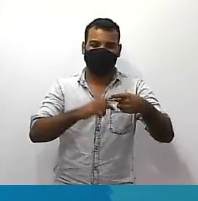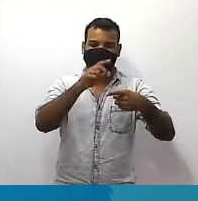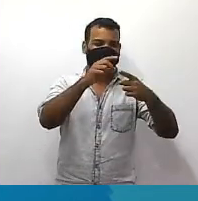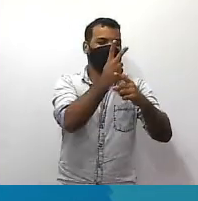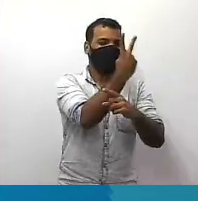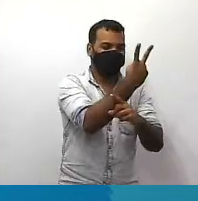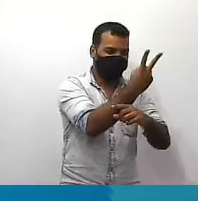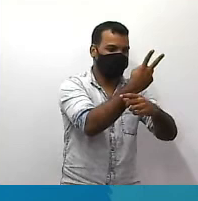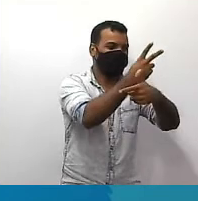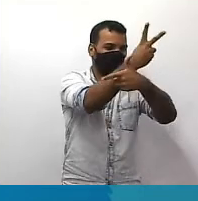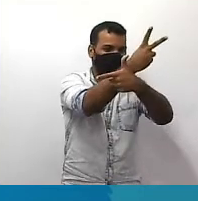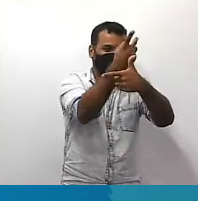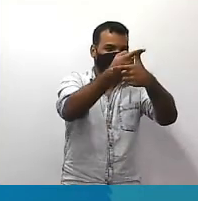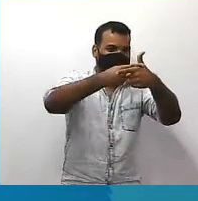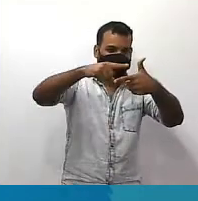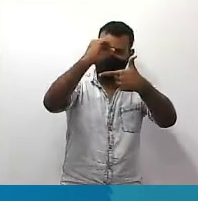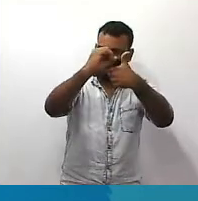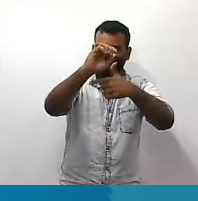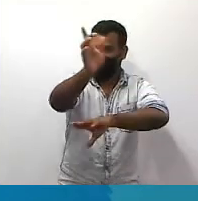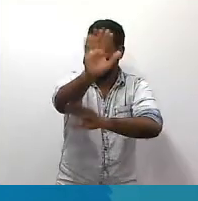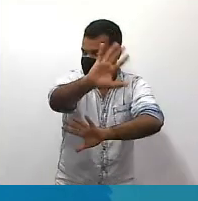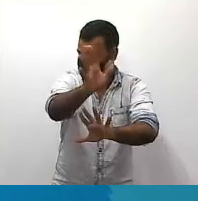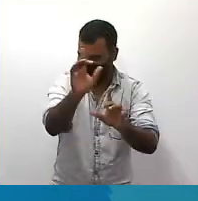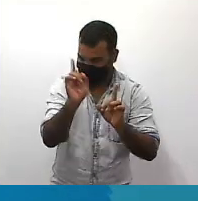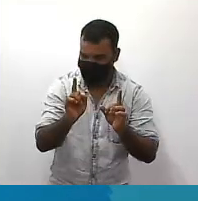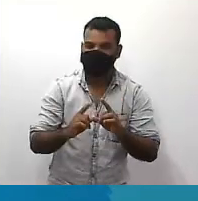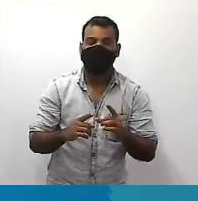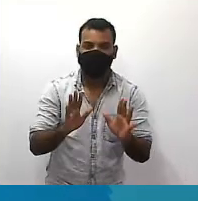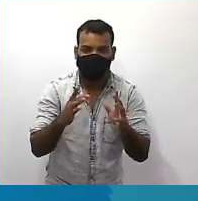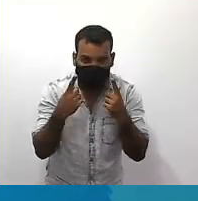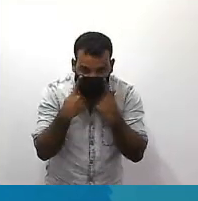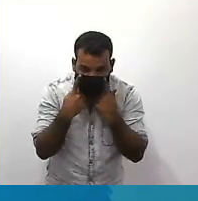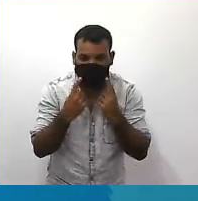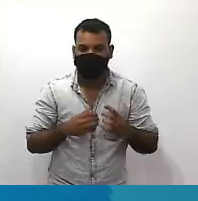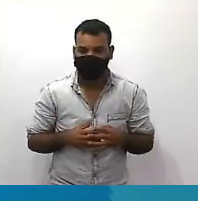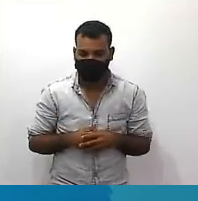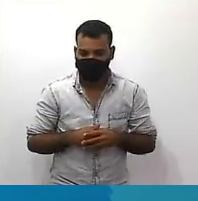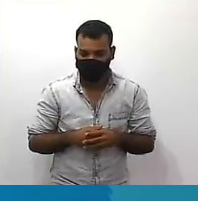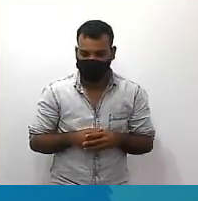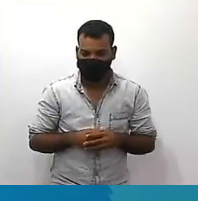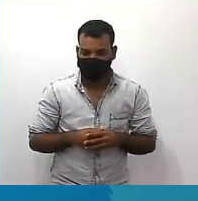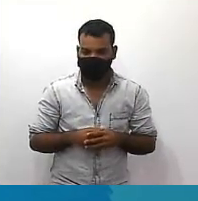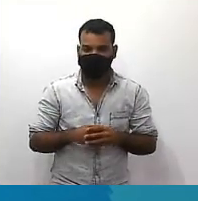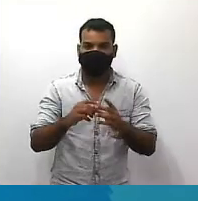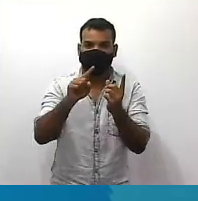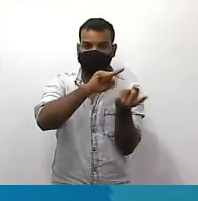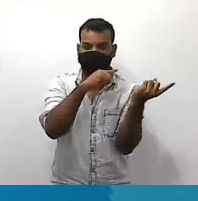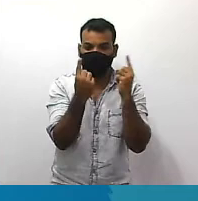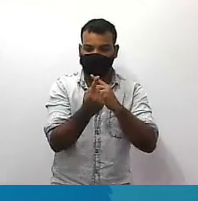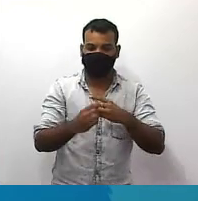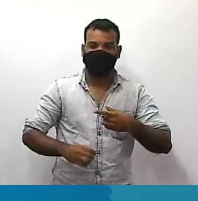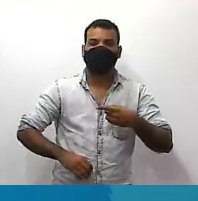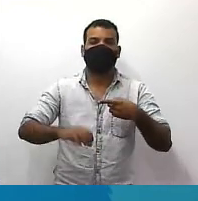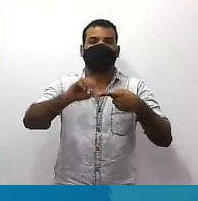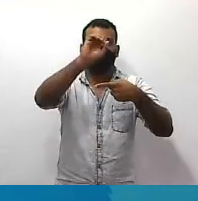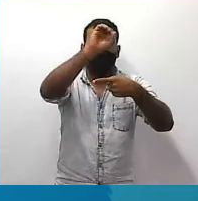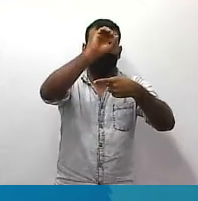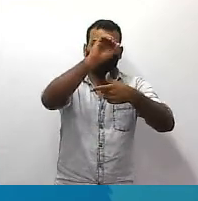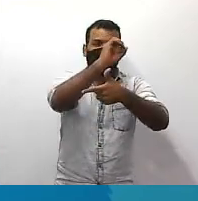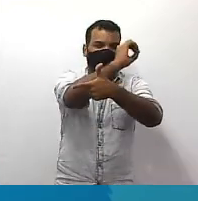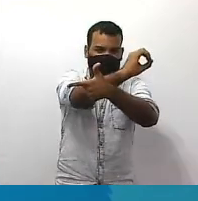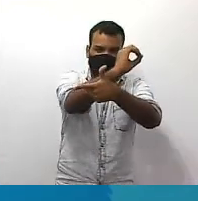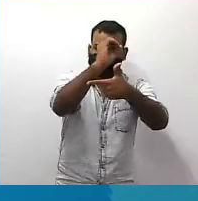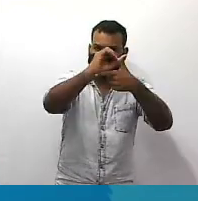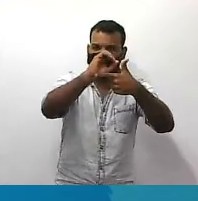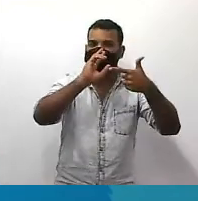tranquilo fechou agora se liga o contrário existe zero dividido por dois é zero e